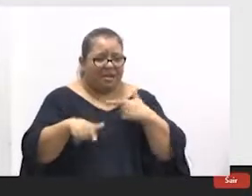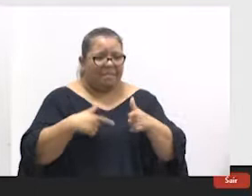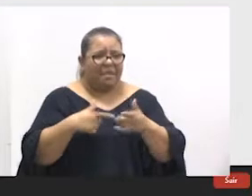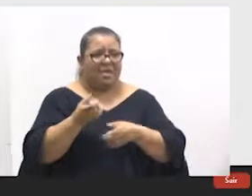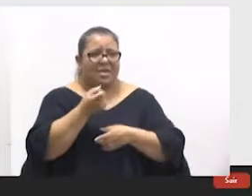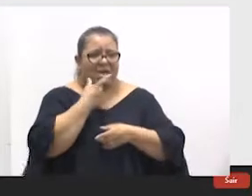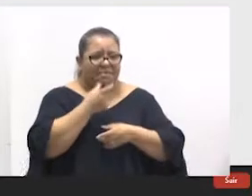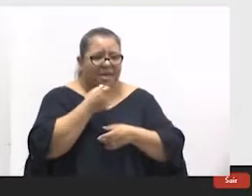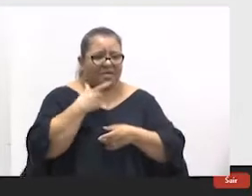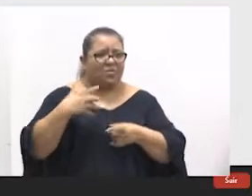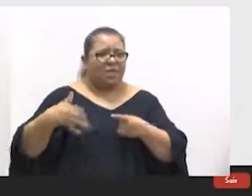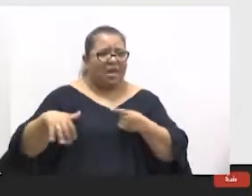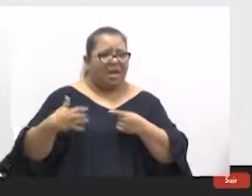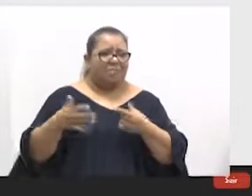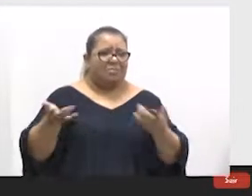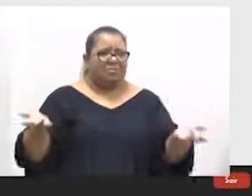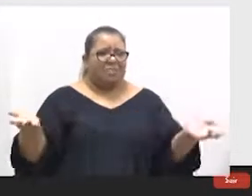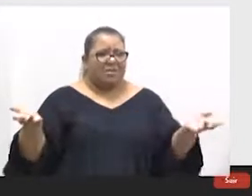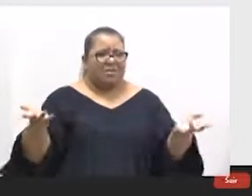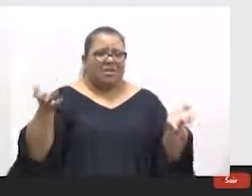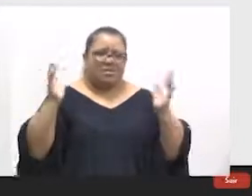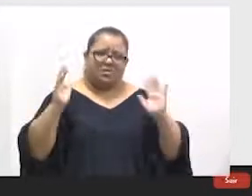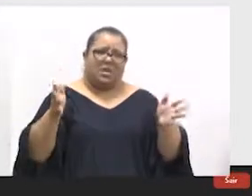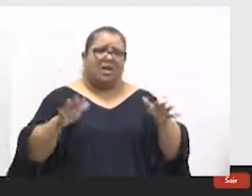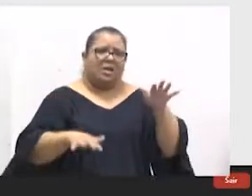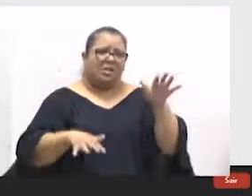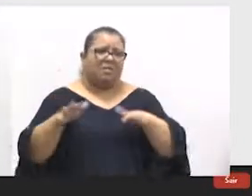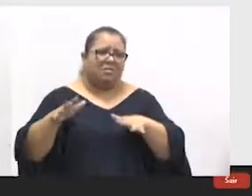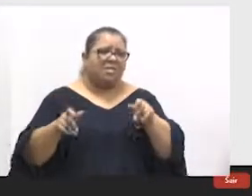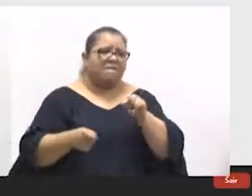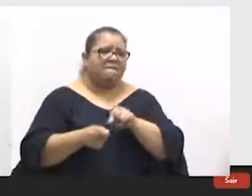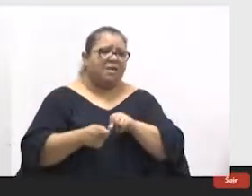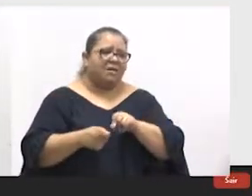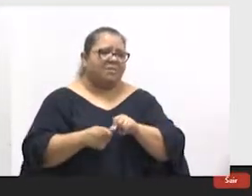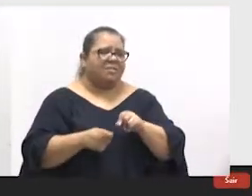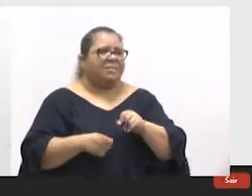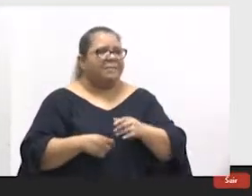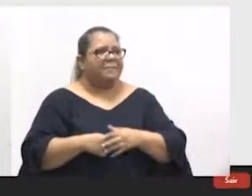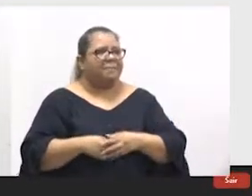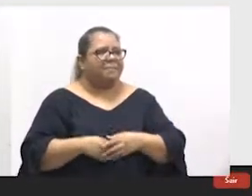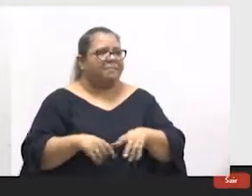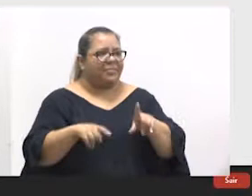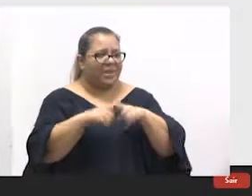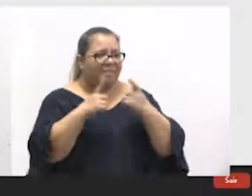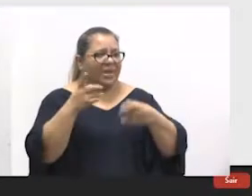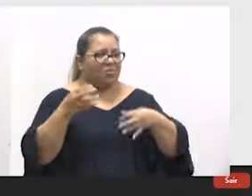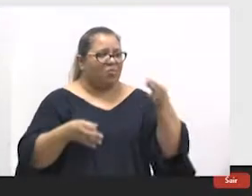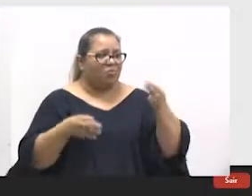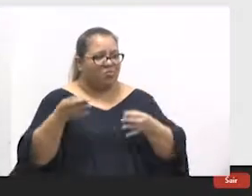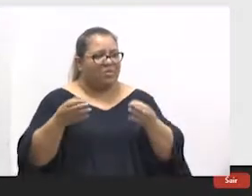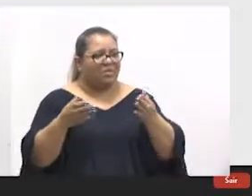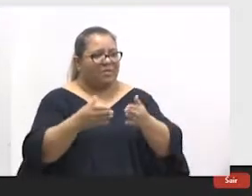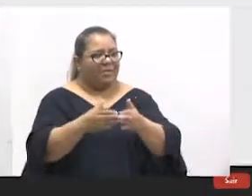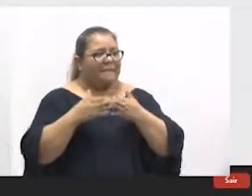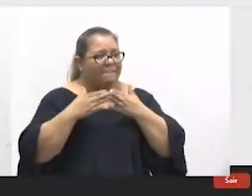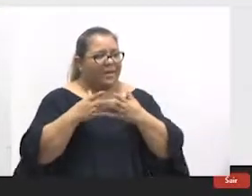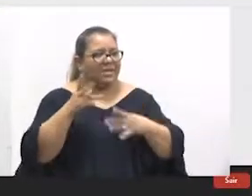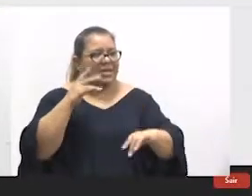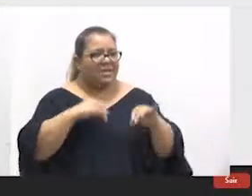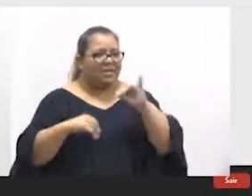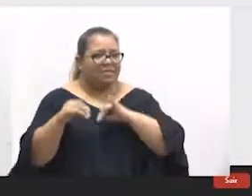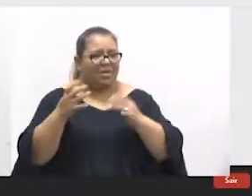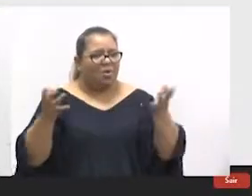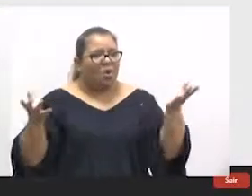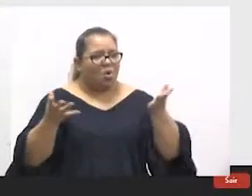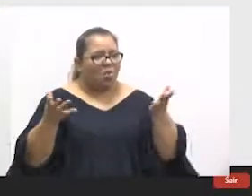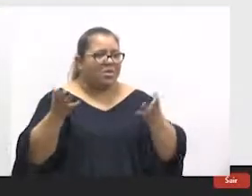medicamento de alto custo, a gente acaba tendo que fazer muitas vezes. mas judicializar uma quimioterapia, sendo que a gente